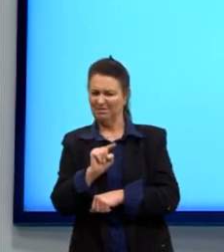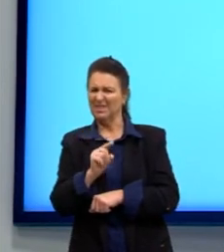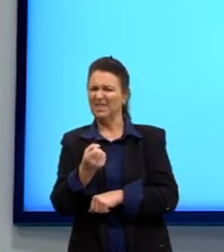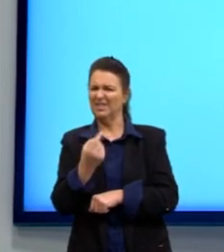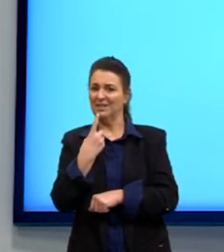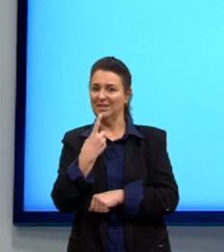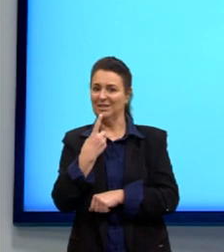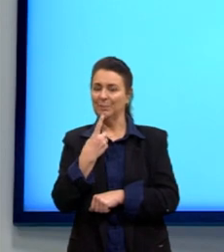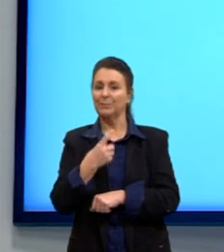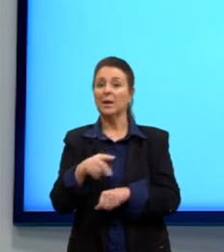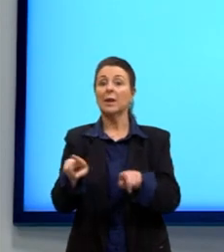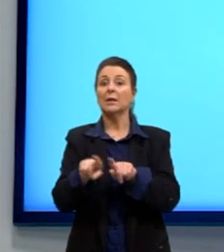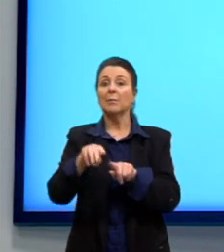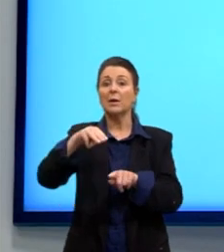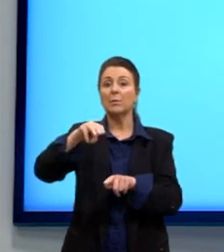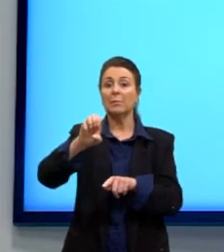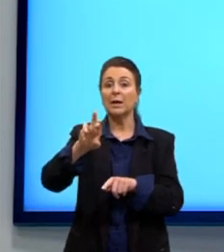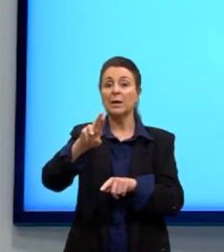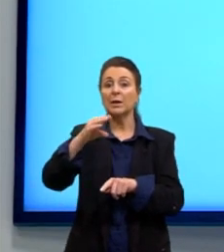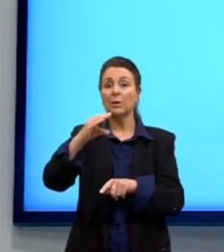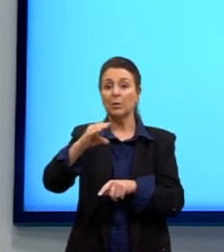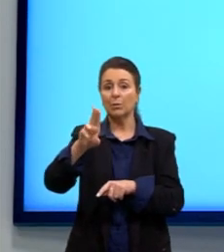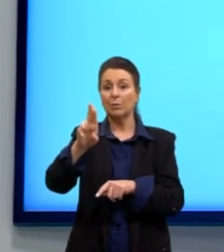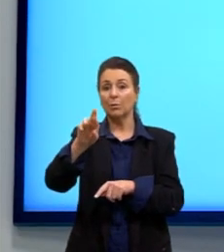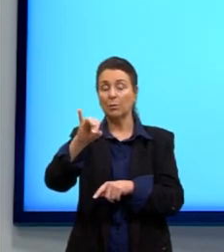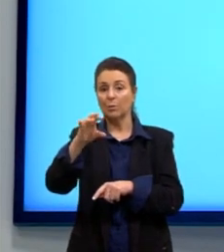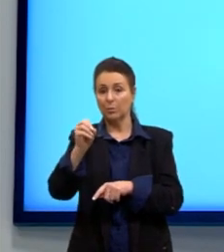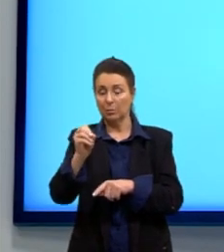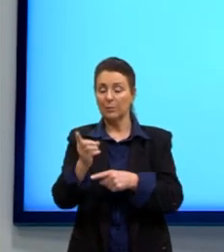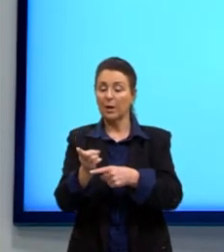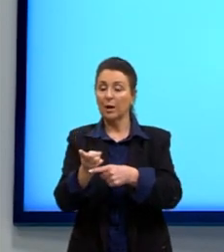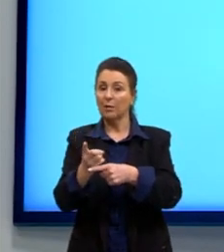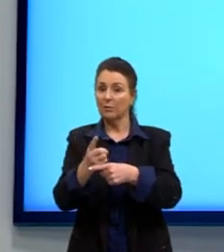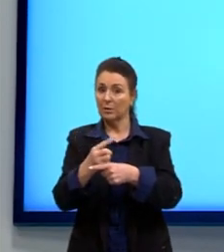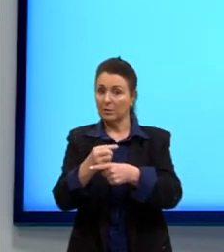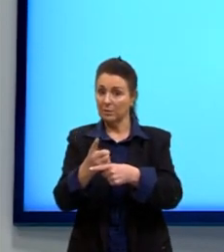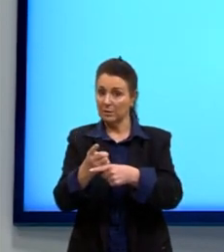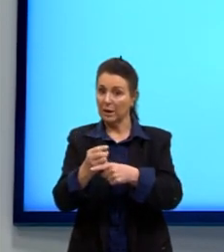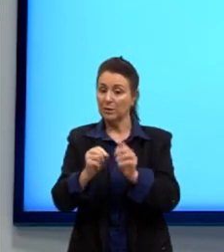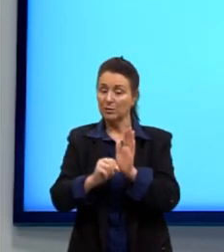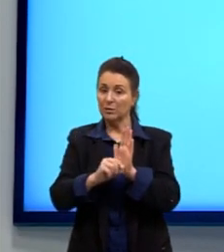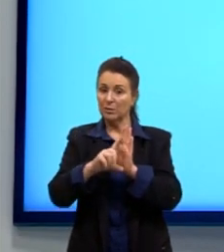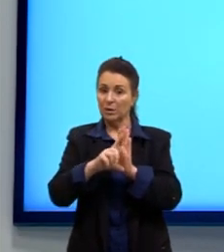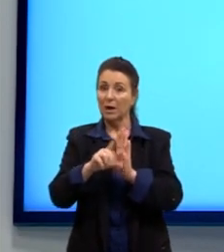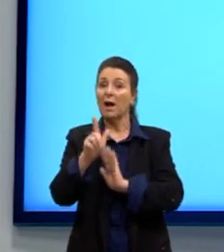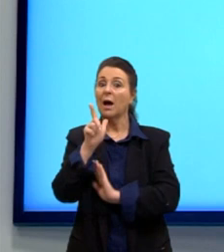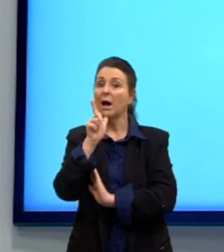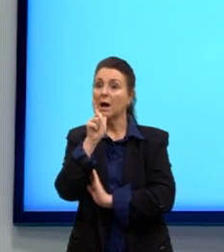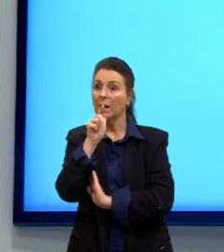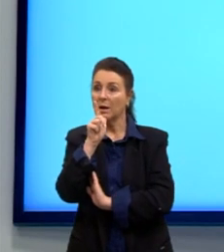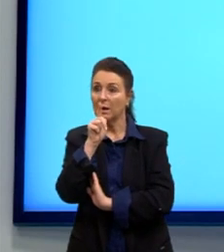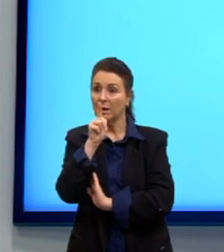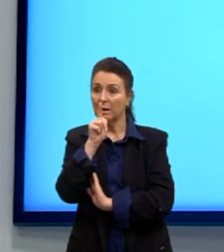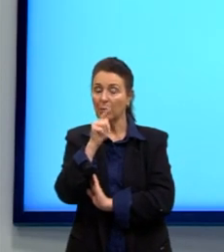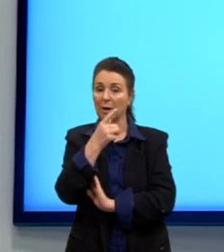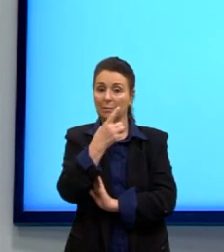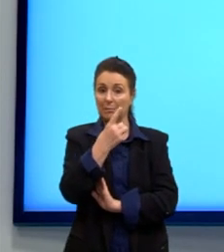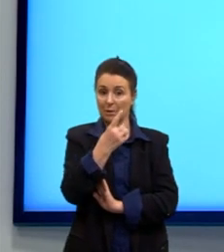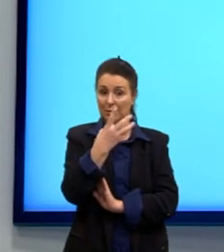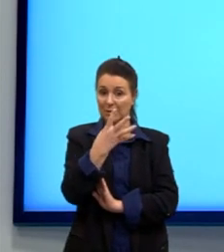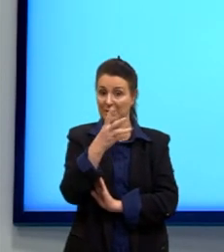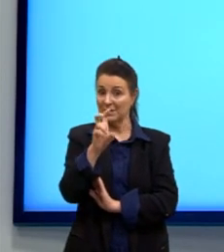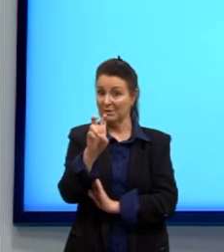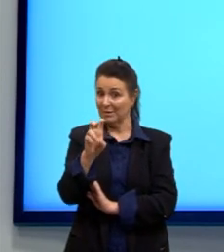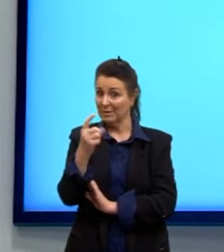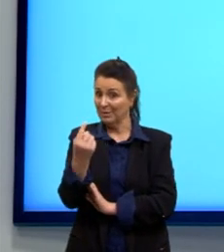Então, o Mercúrio também já tem uma velocidade um pouco maior. A água. Na água, então, a velocidade é bem maior